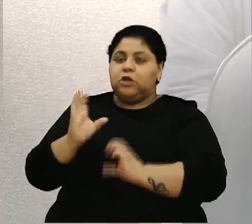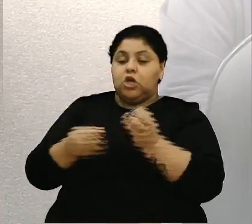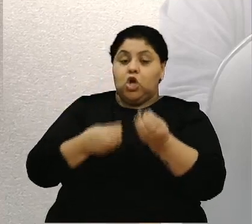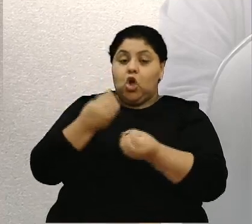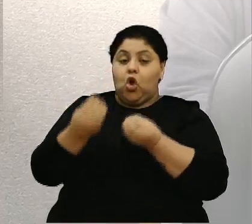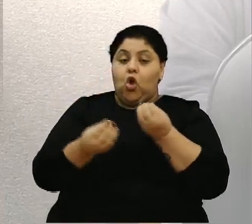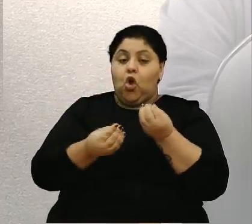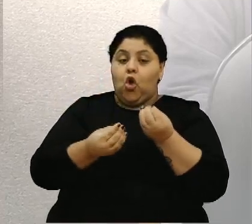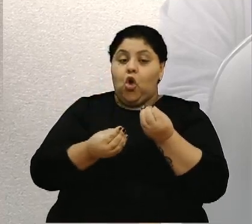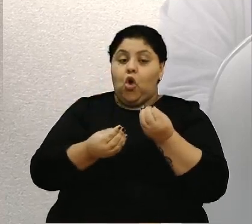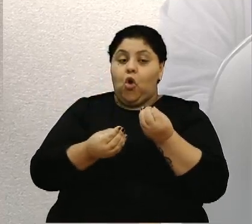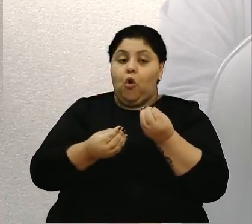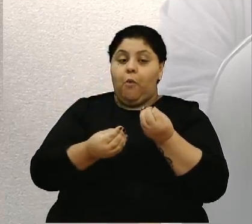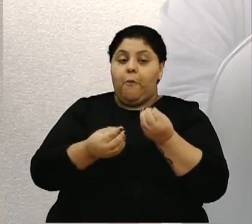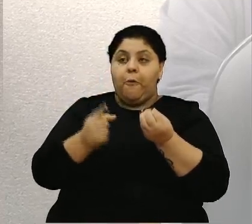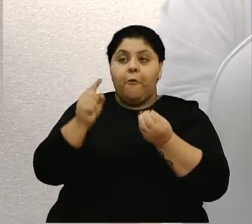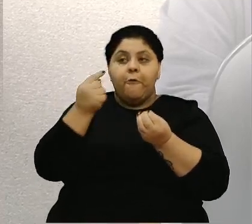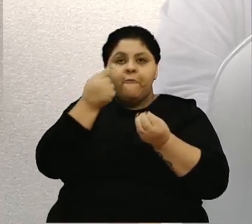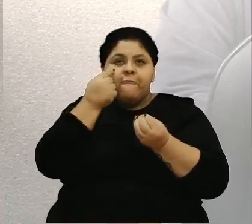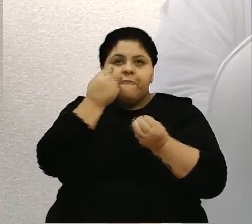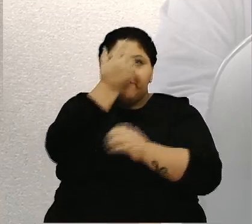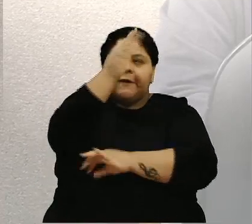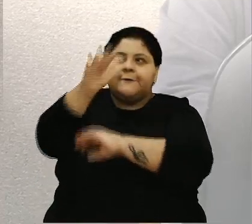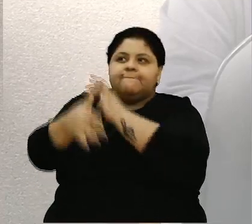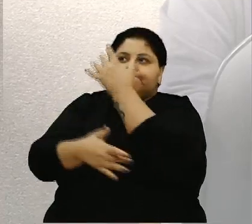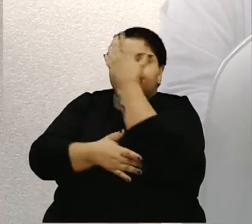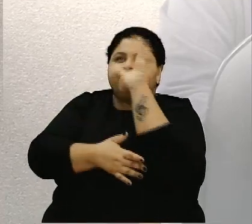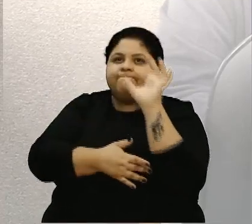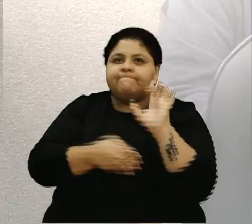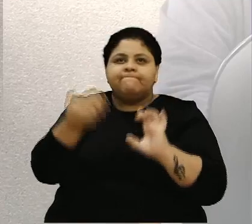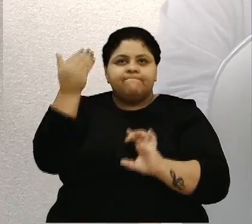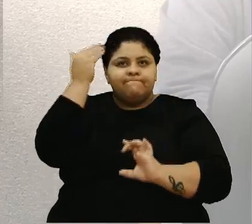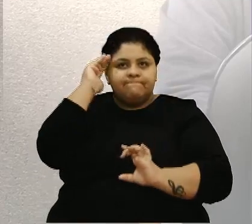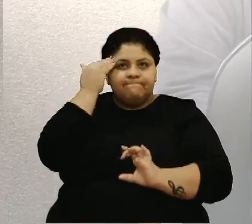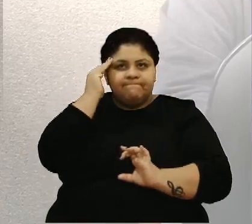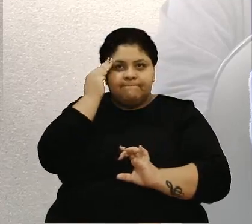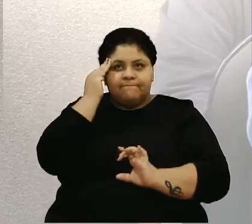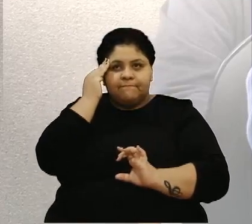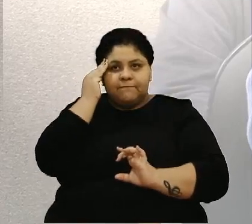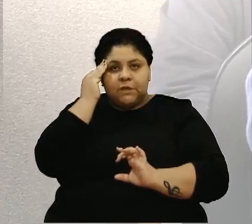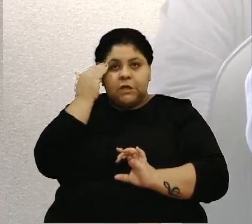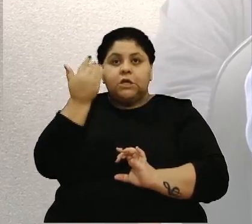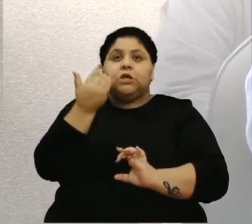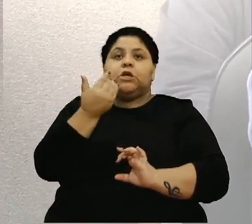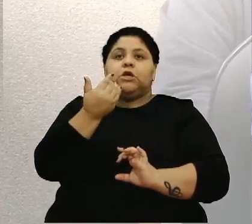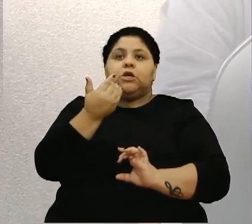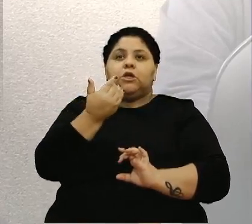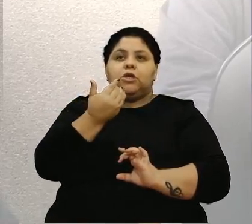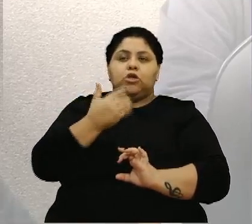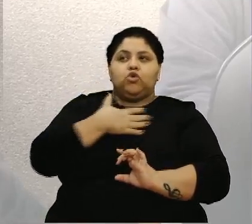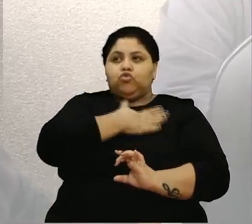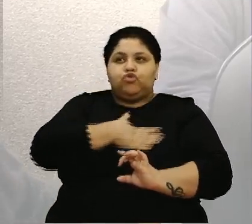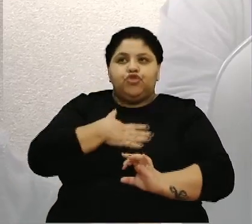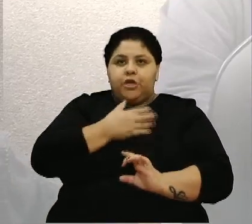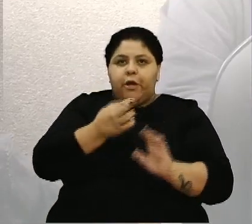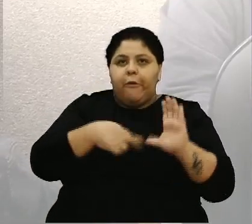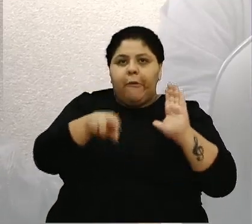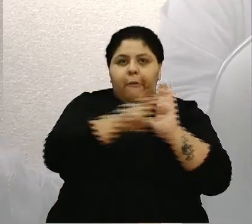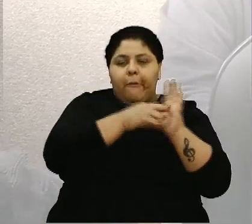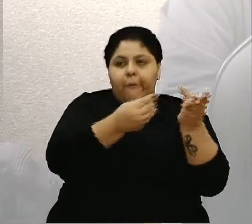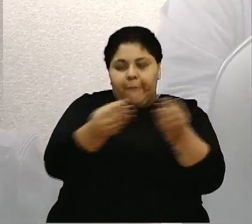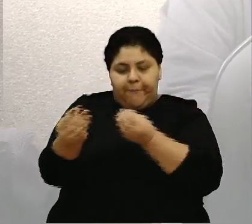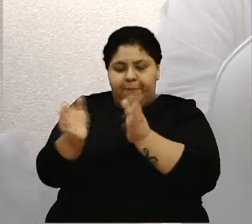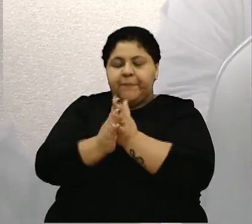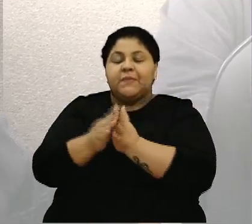gente lida com a natureza e compreender que os recursos são finitos. E eu me recordo muito, estudante na